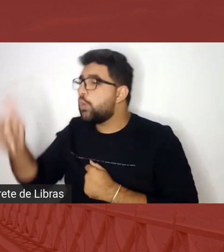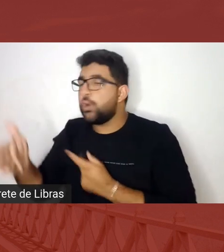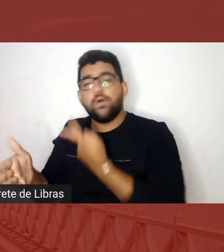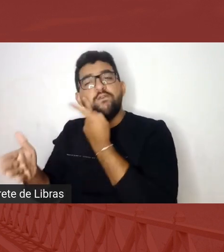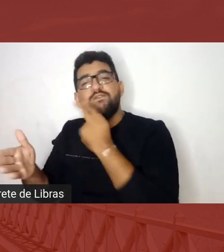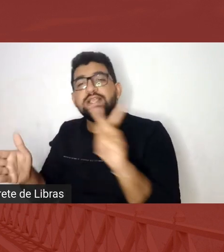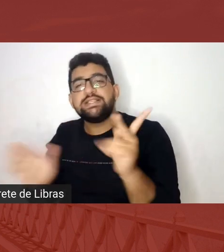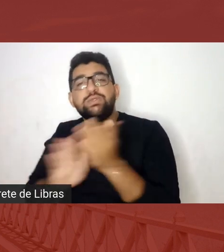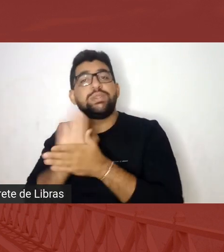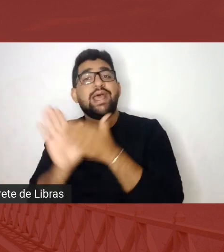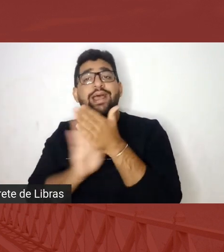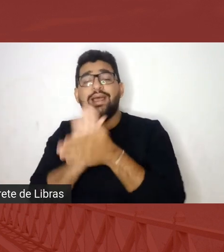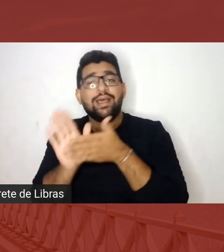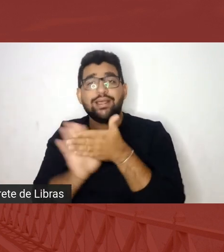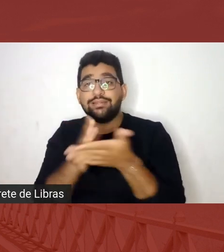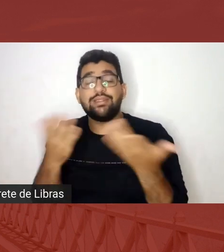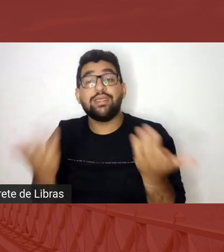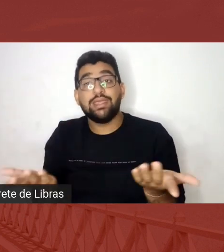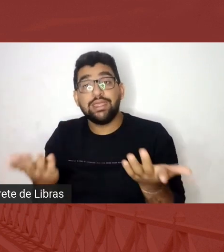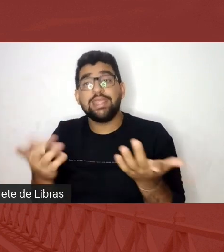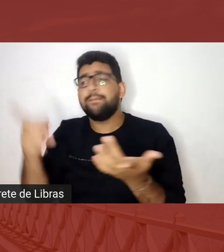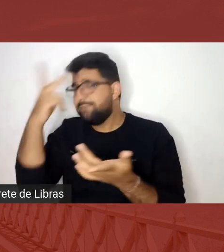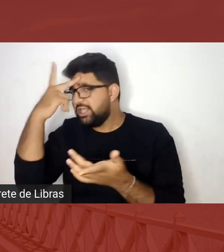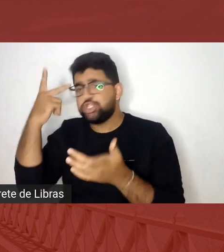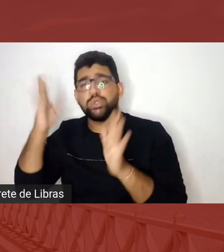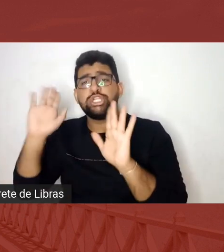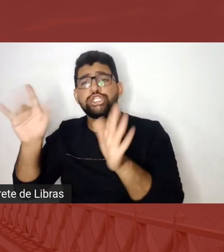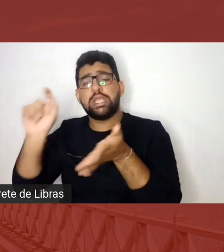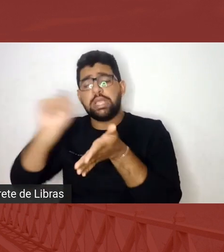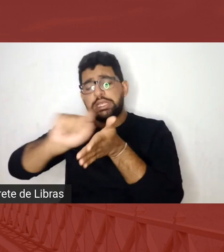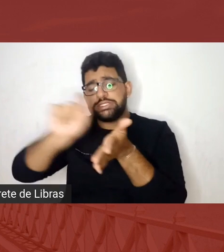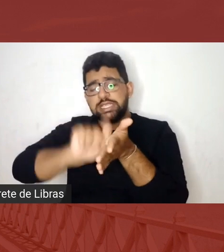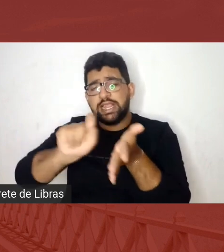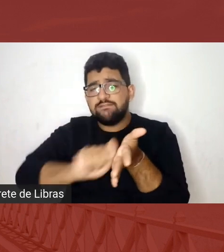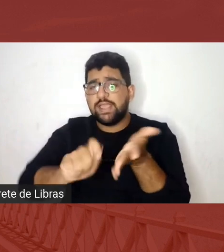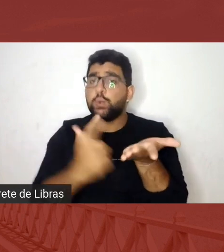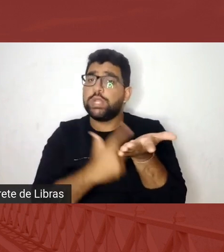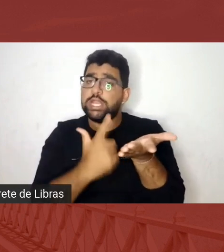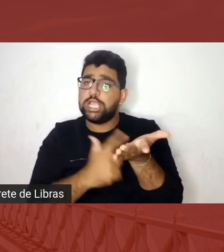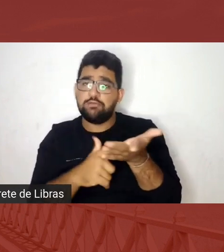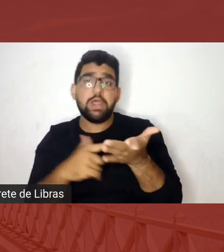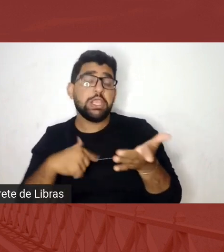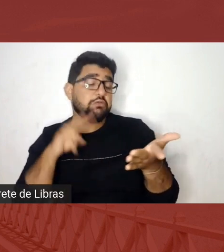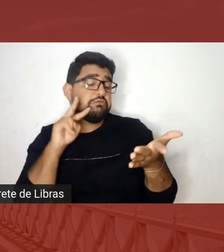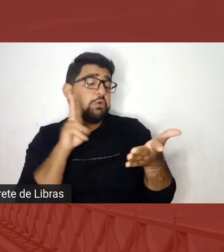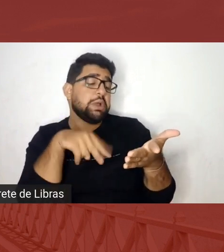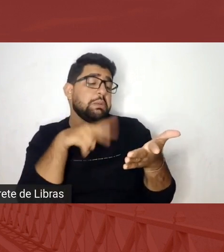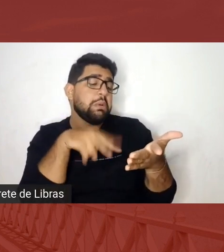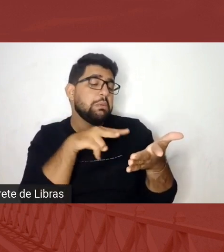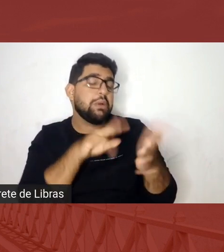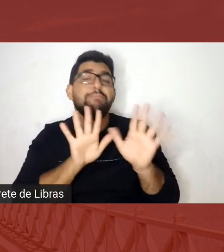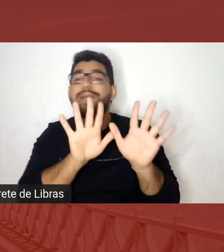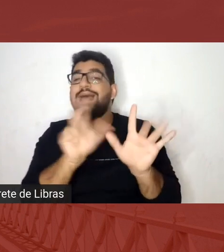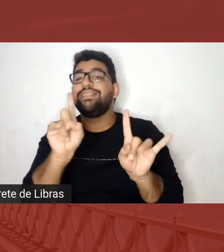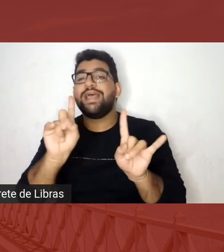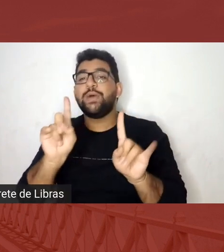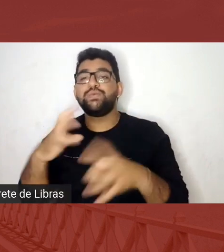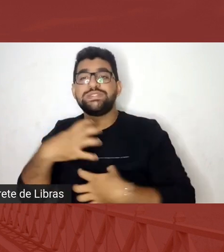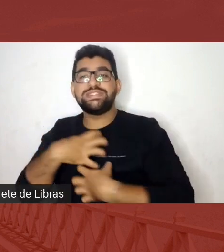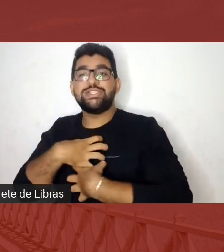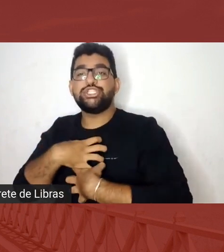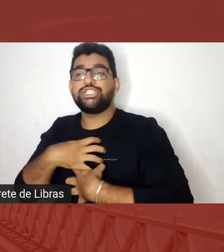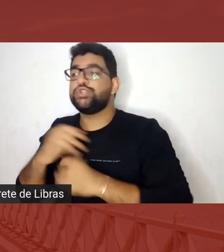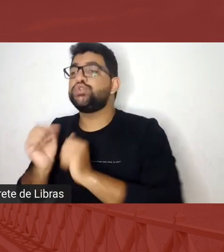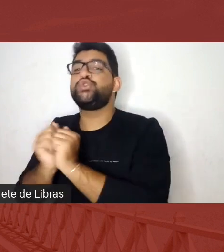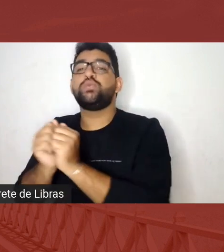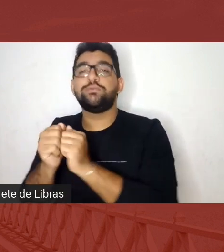fácil, o cara já escreveu ele, então, só ir no livro do cara lá, tal, mas não sentiu, tem que estar junto, assim, não deixa de ser, deixa